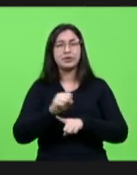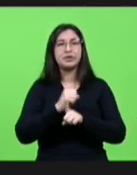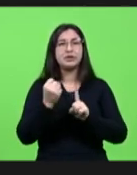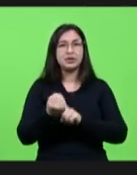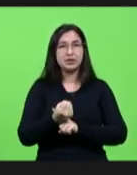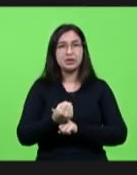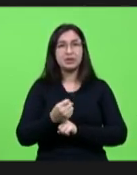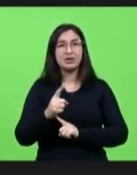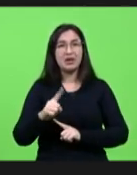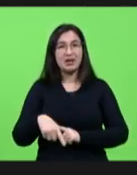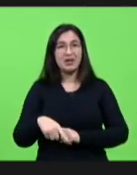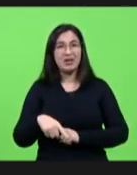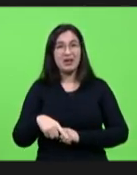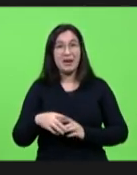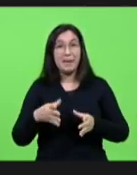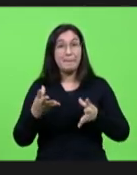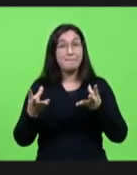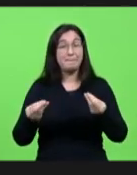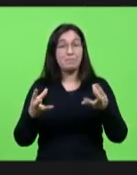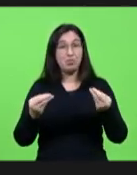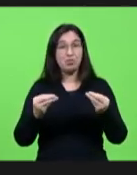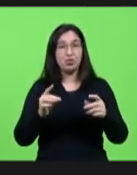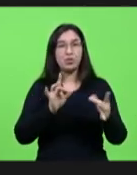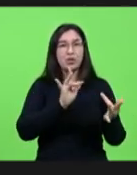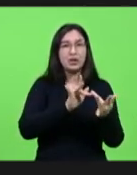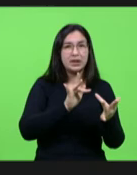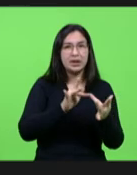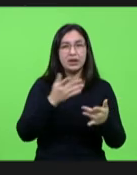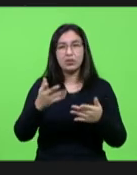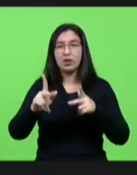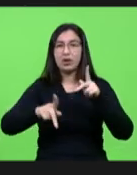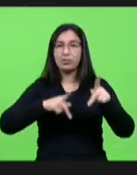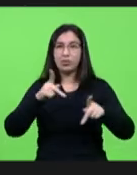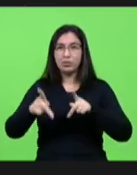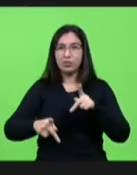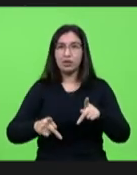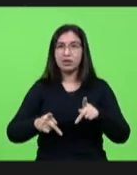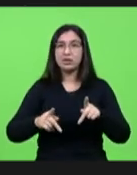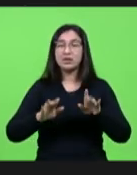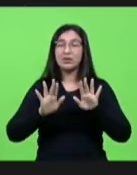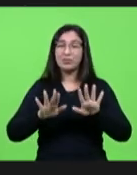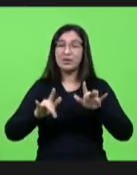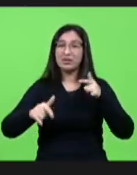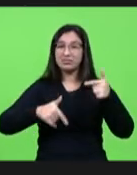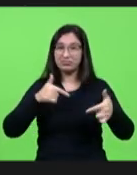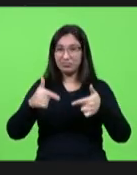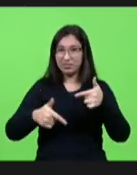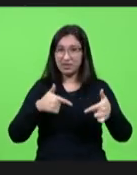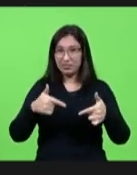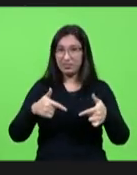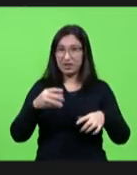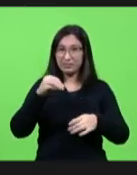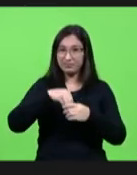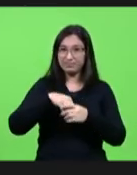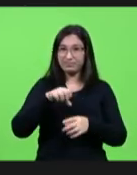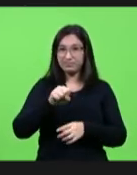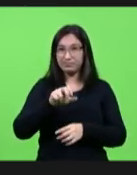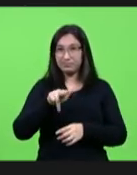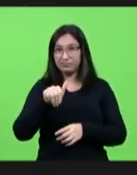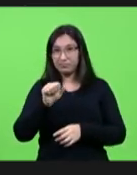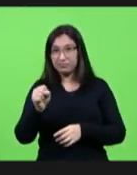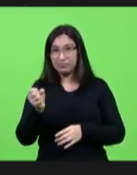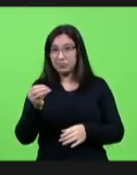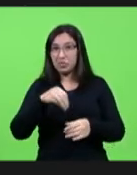atuando na linha de frente atendendo a população sem parar as trabalhadoras e trabalhadoras dos SUAS não foram